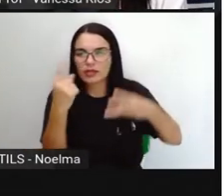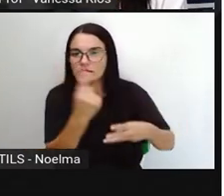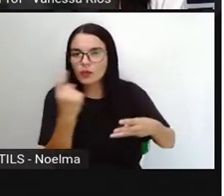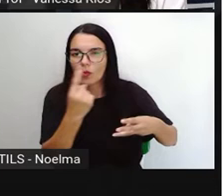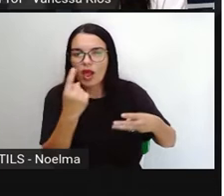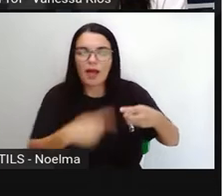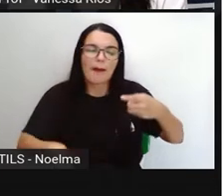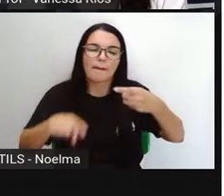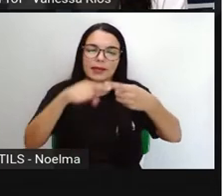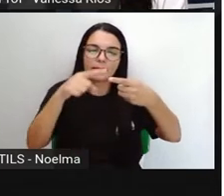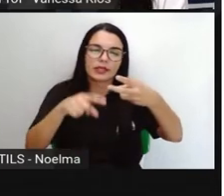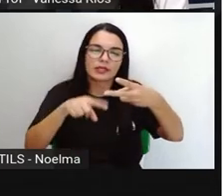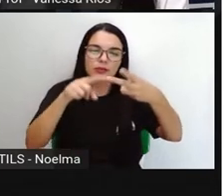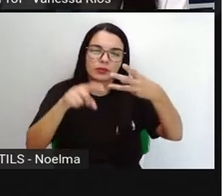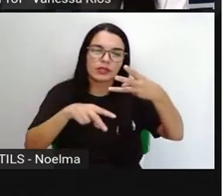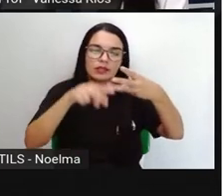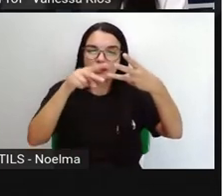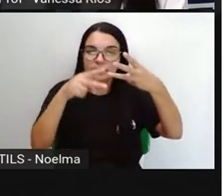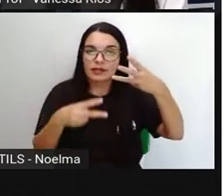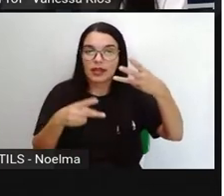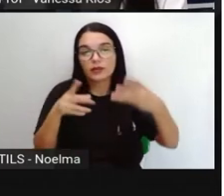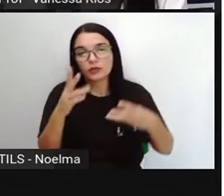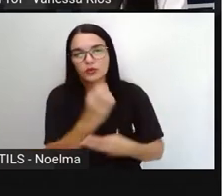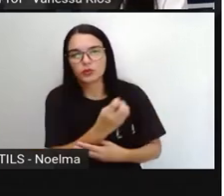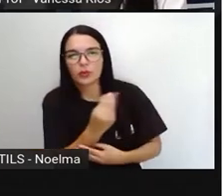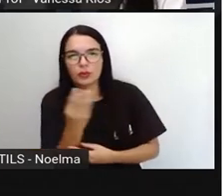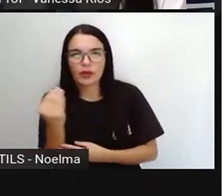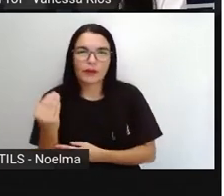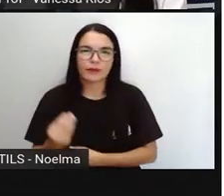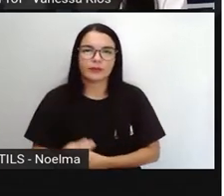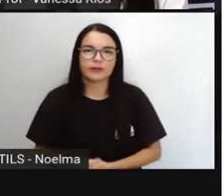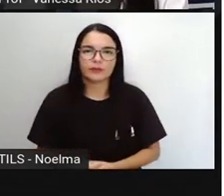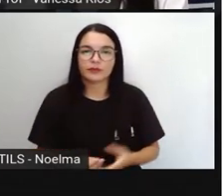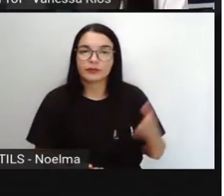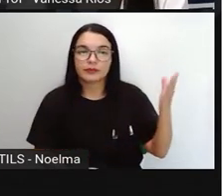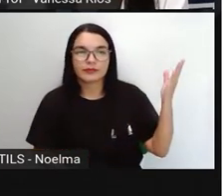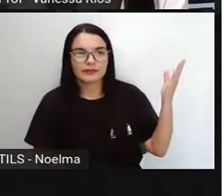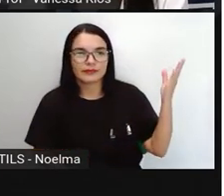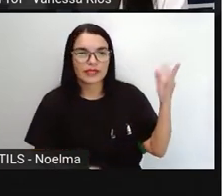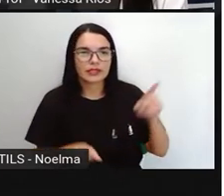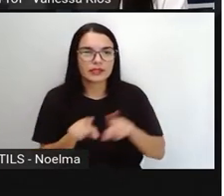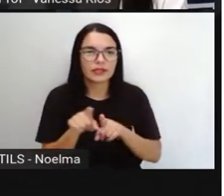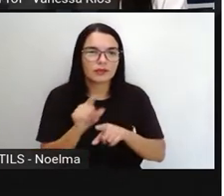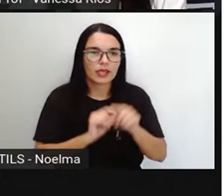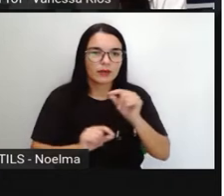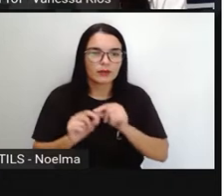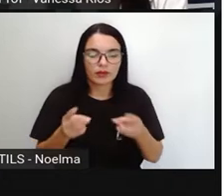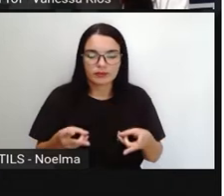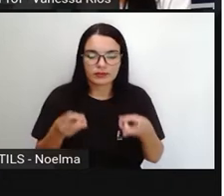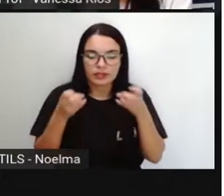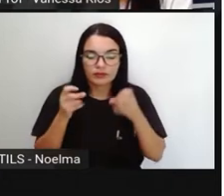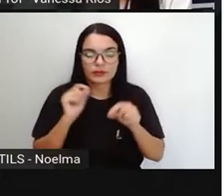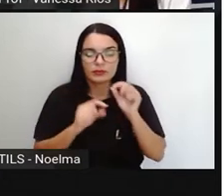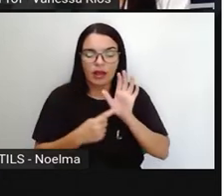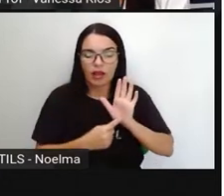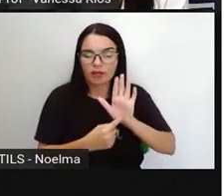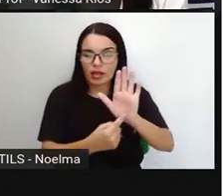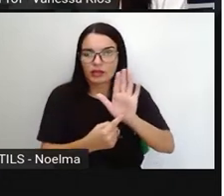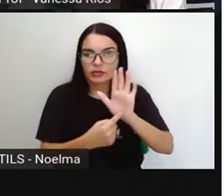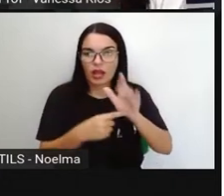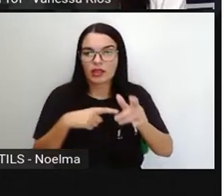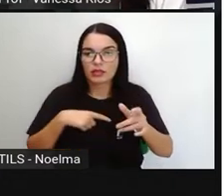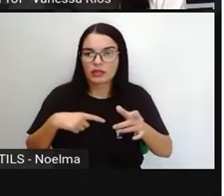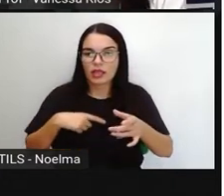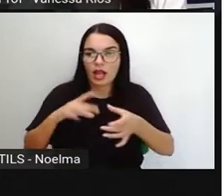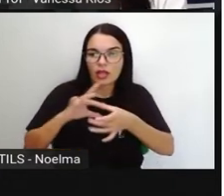segunda e terceira pessoa do plural. E aí, observando a imagem, a gente associa